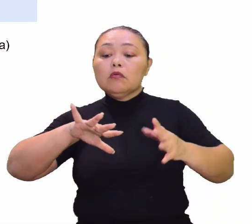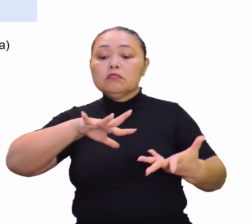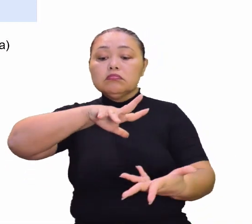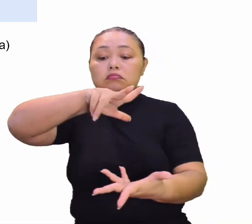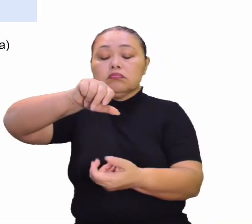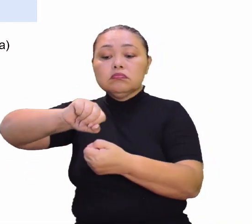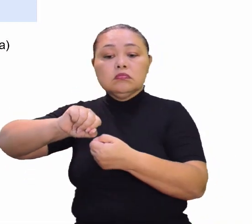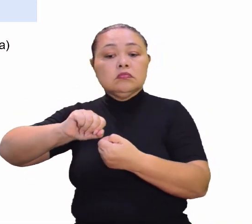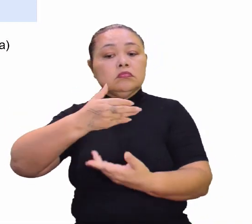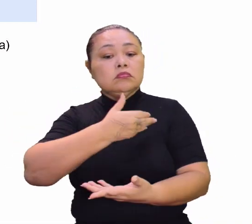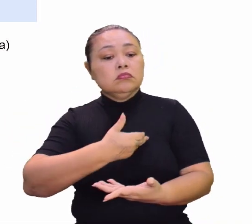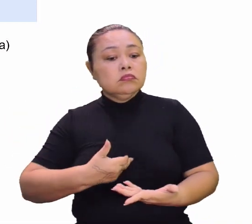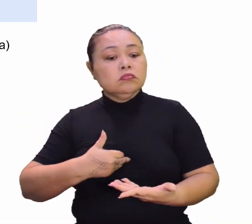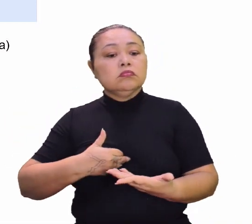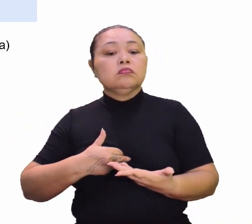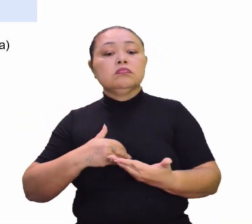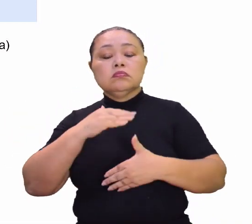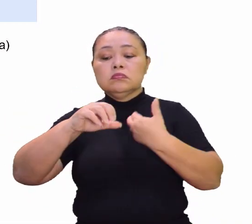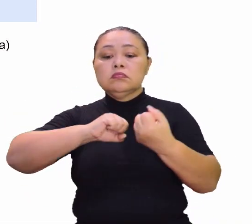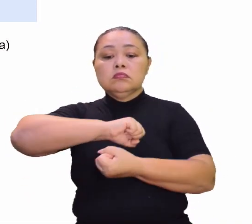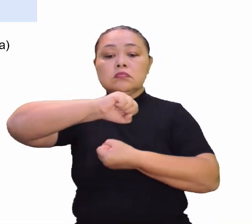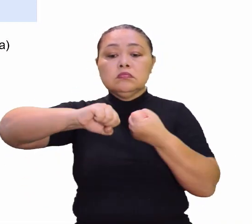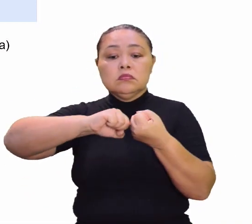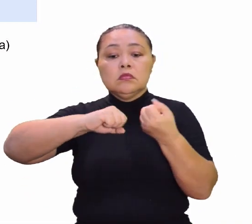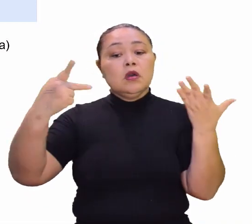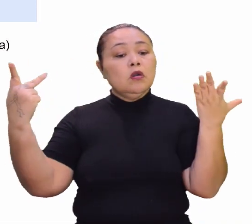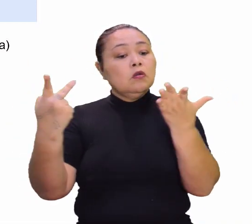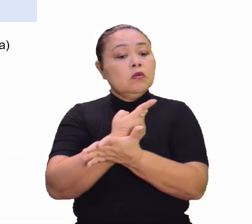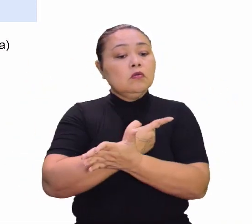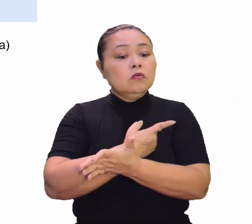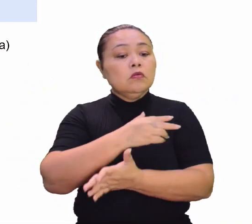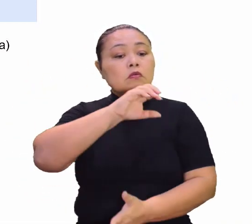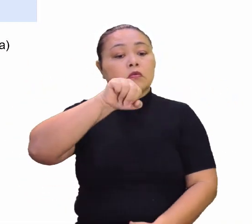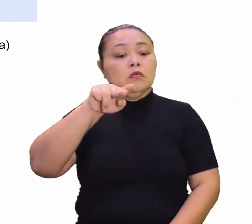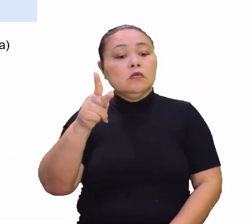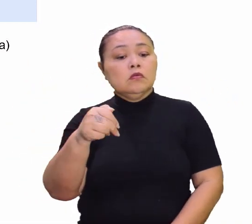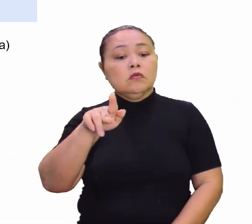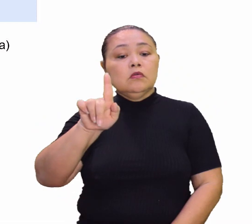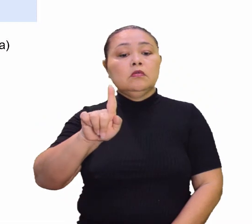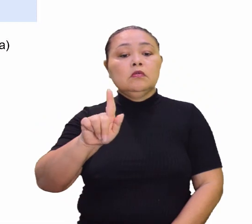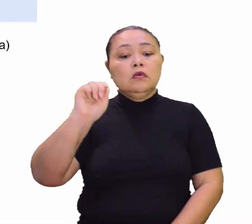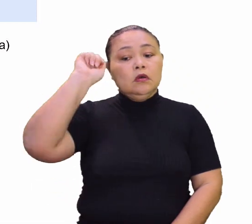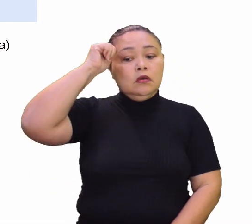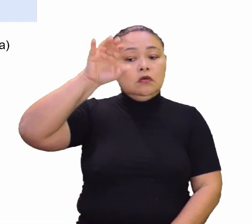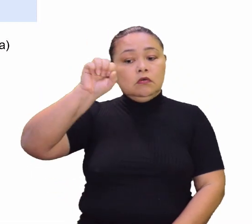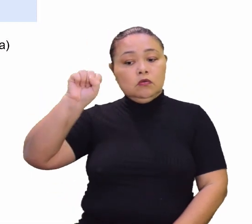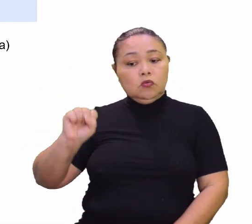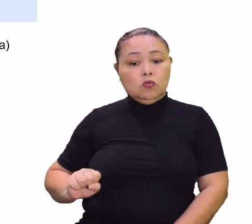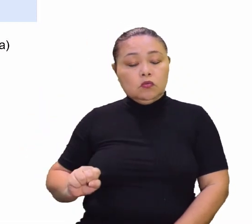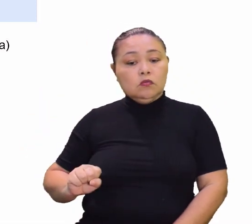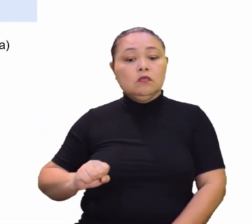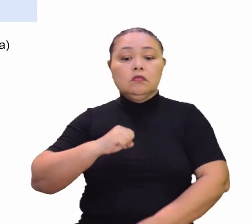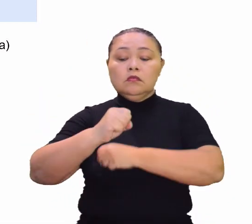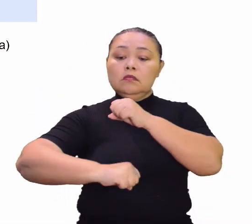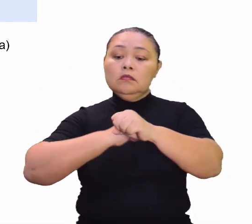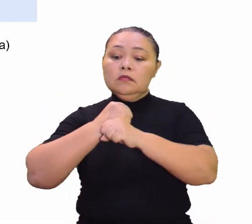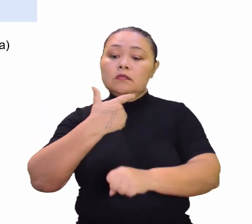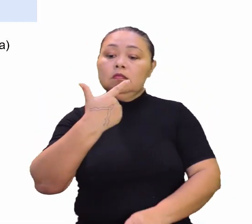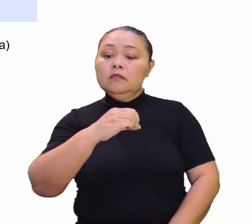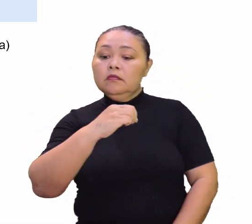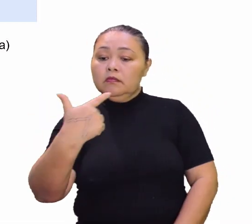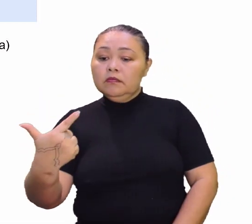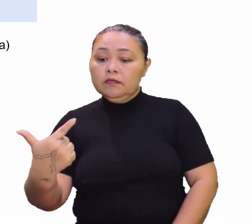Mundial sobre o Desenvolvimento Sustentável, que ocorreu em Johannesburgo, na África do Sul, em